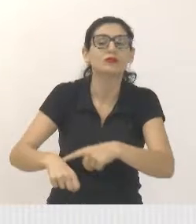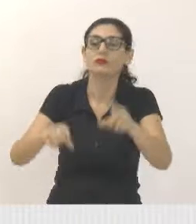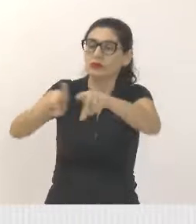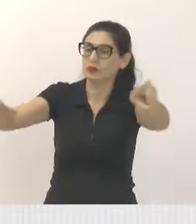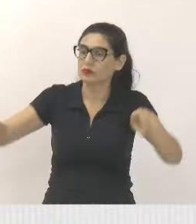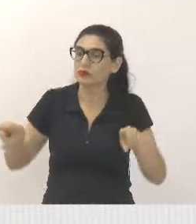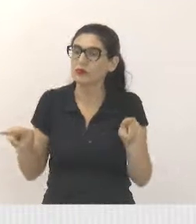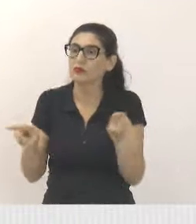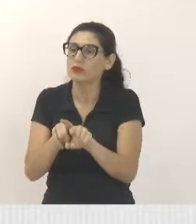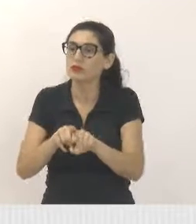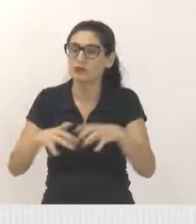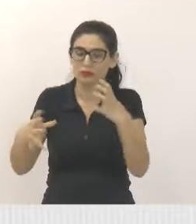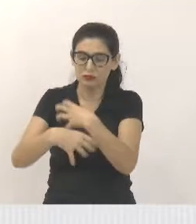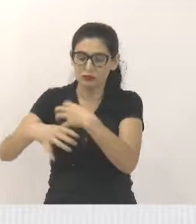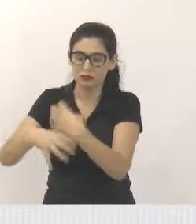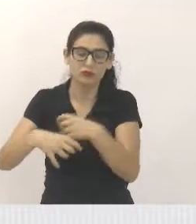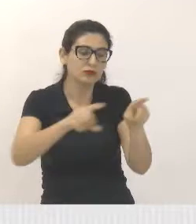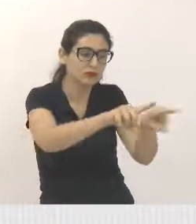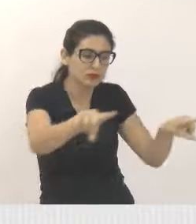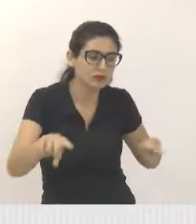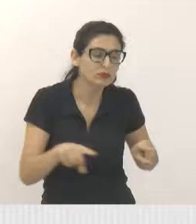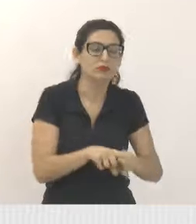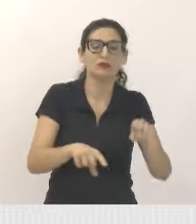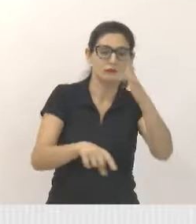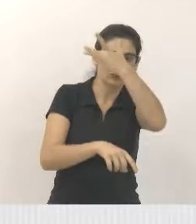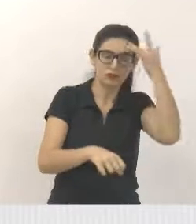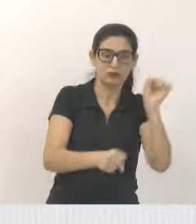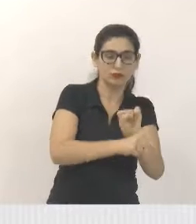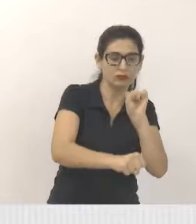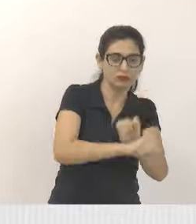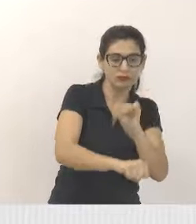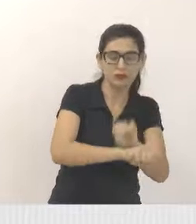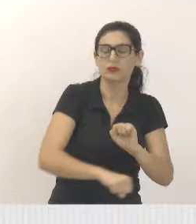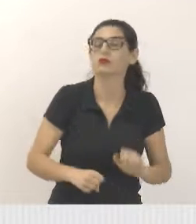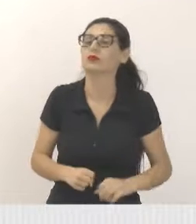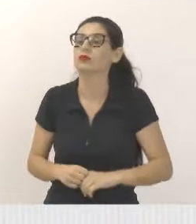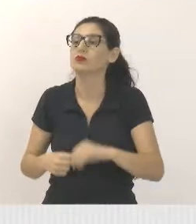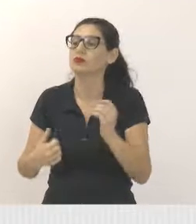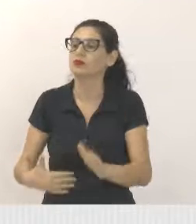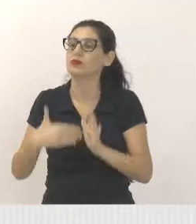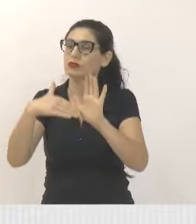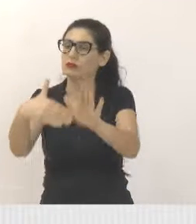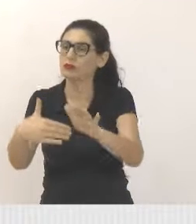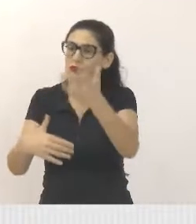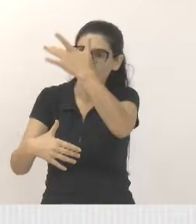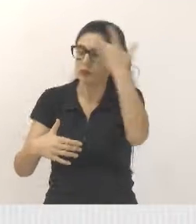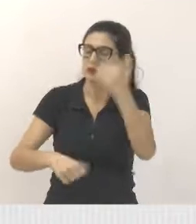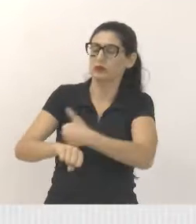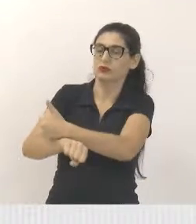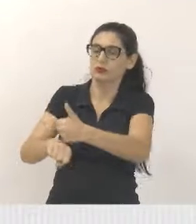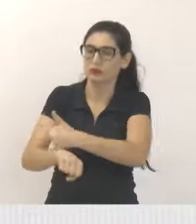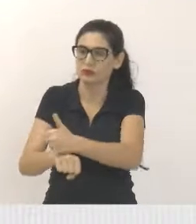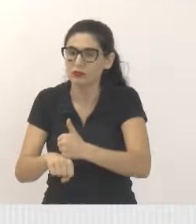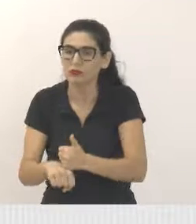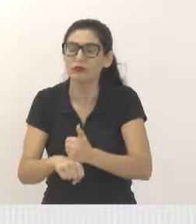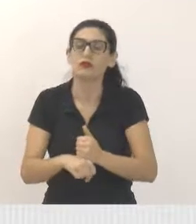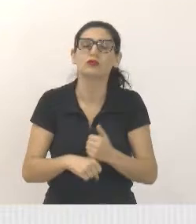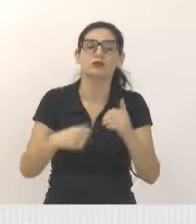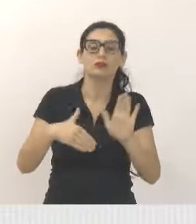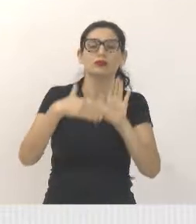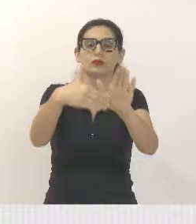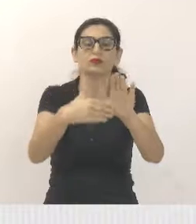de espera, o atendimento dos caros colegas, o atendimento dos demais profissionais de saúde,